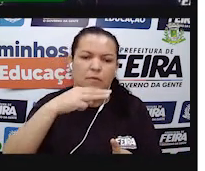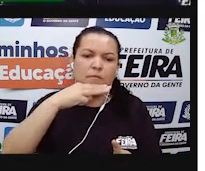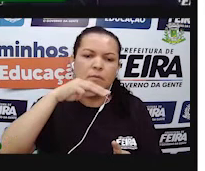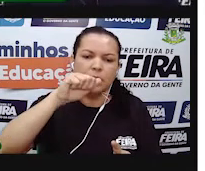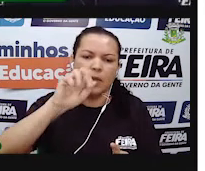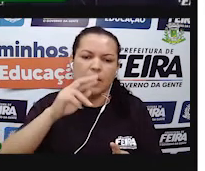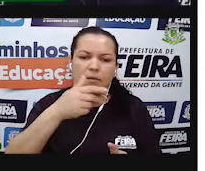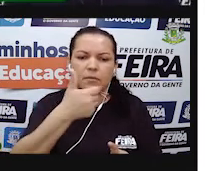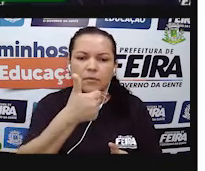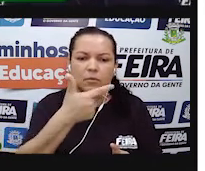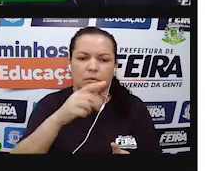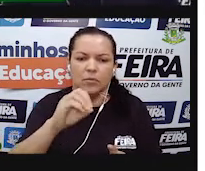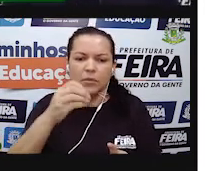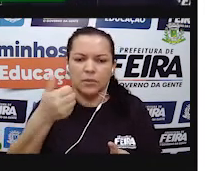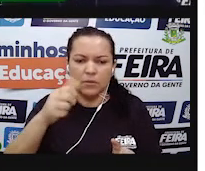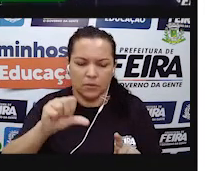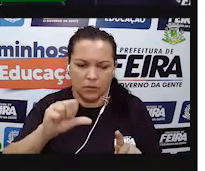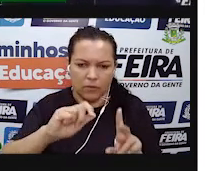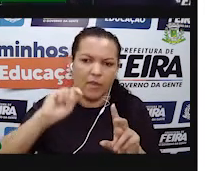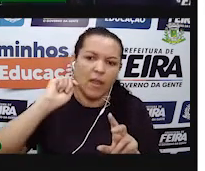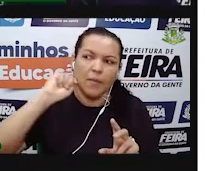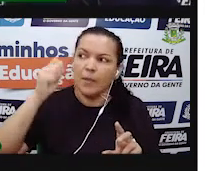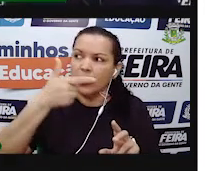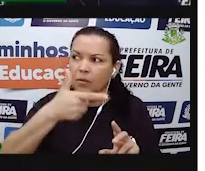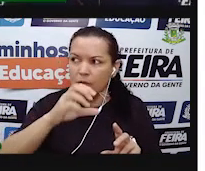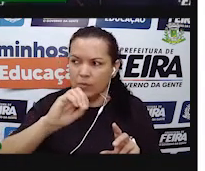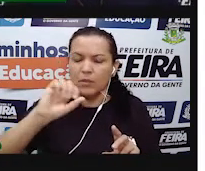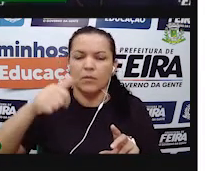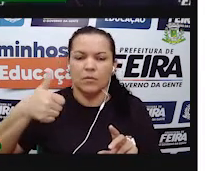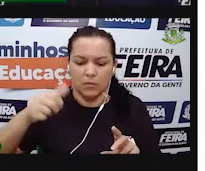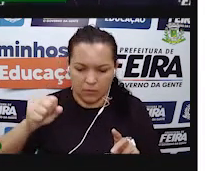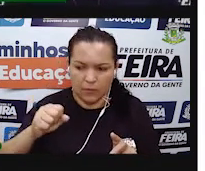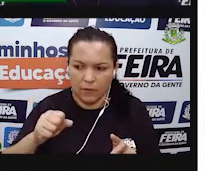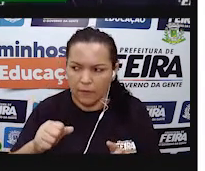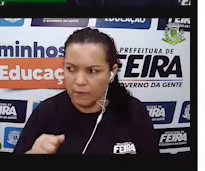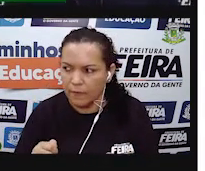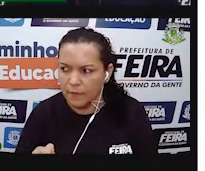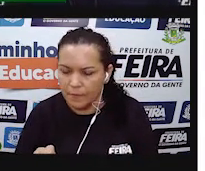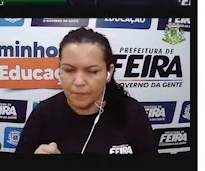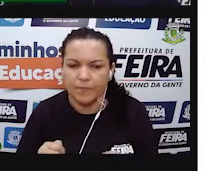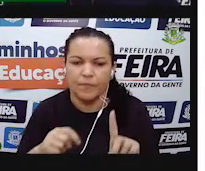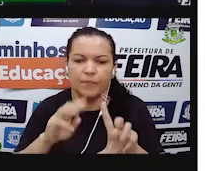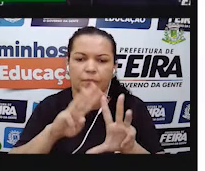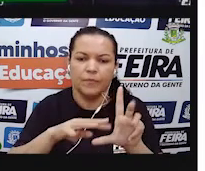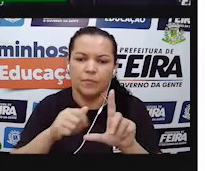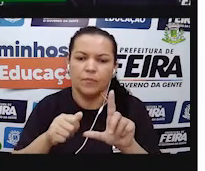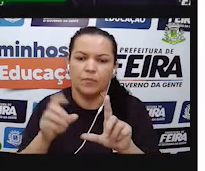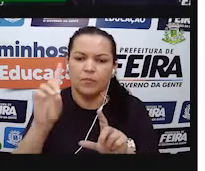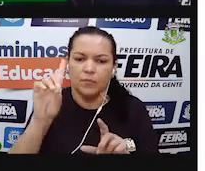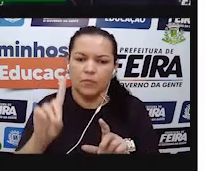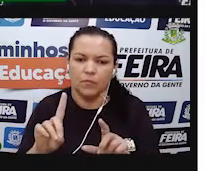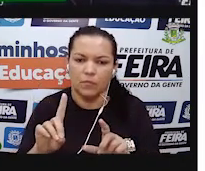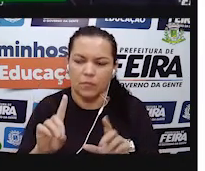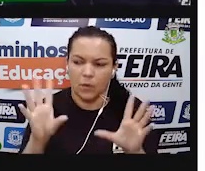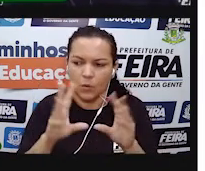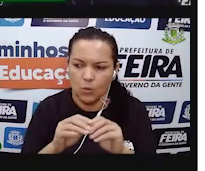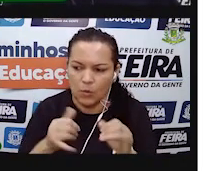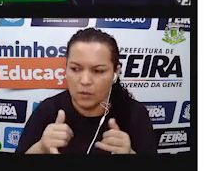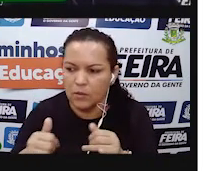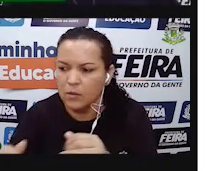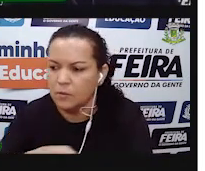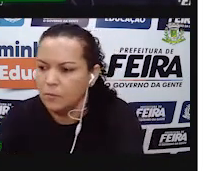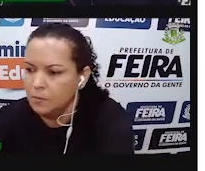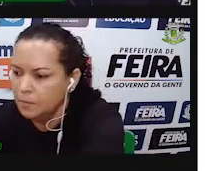de 2019, peguei o mês de março de 2019, e peguei o mês de abril de 2019. E na coluna da